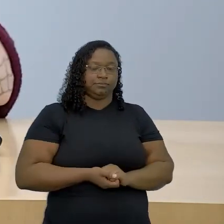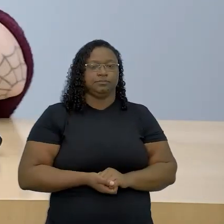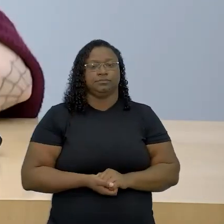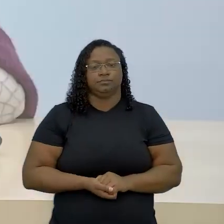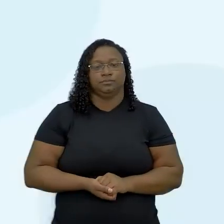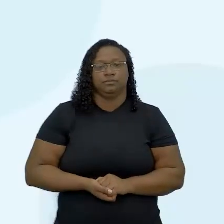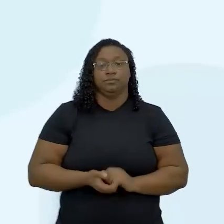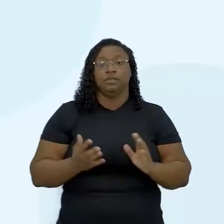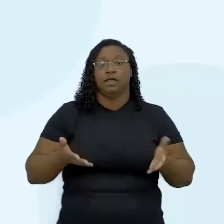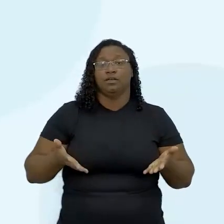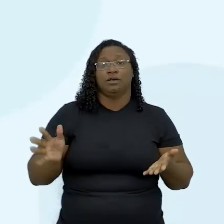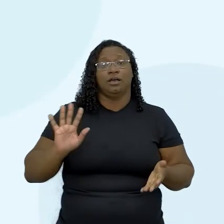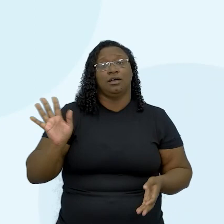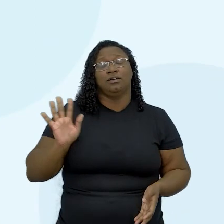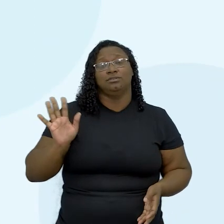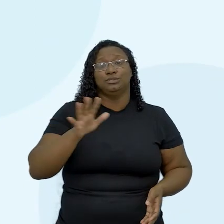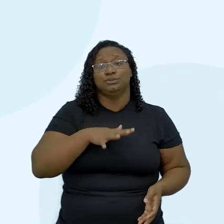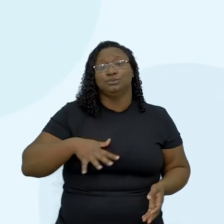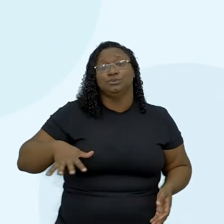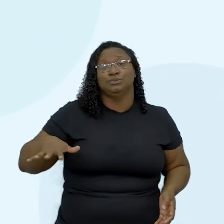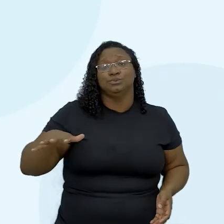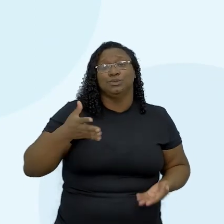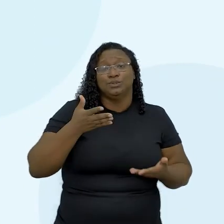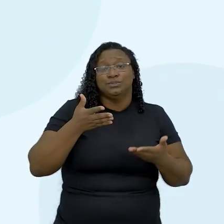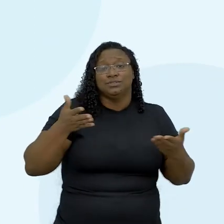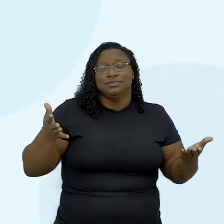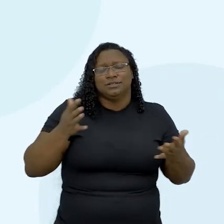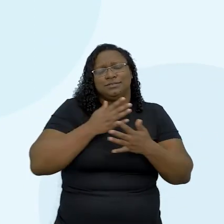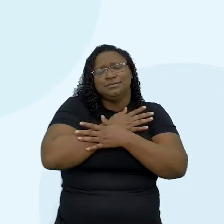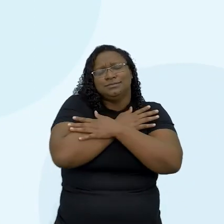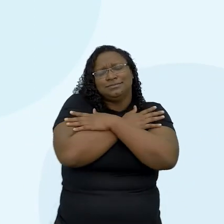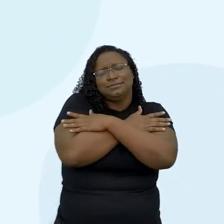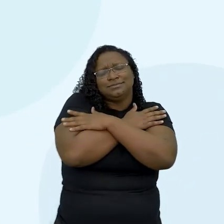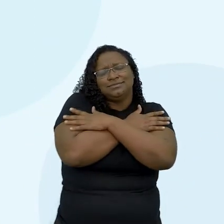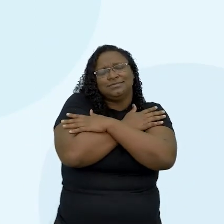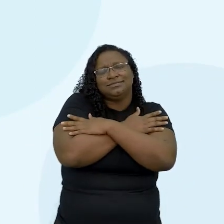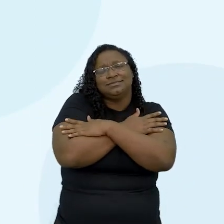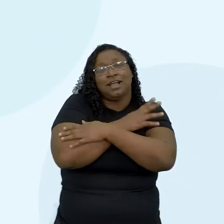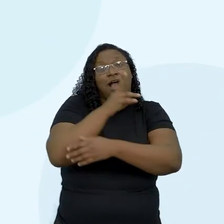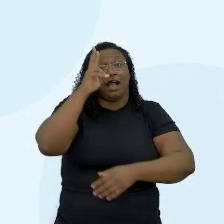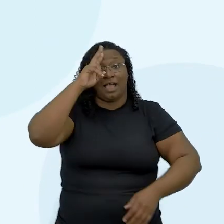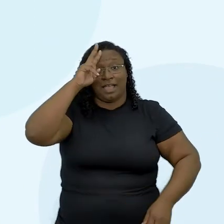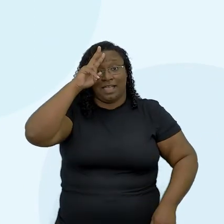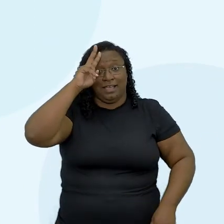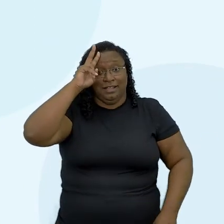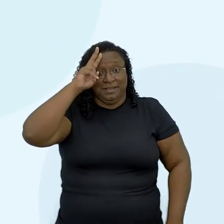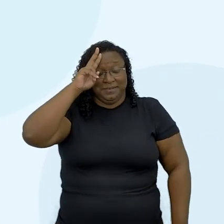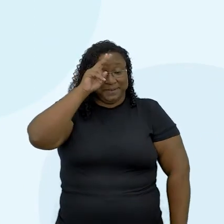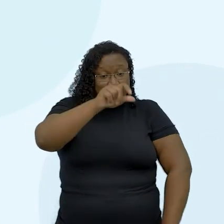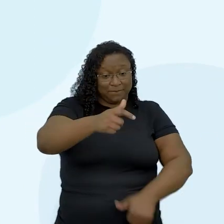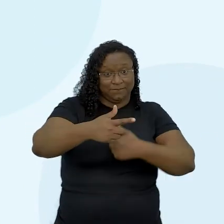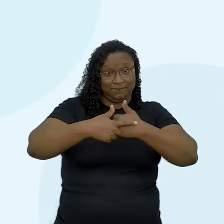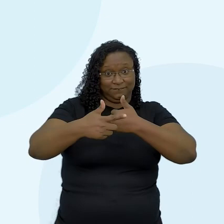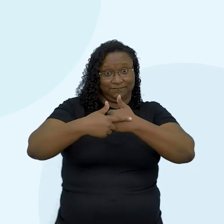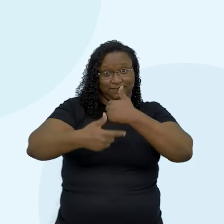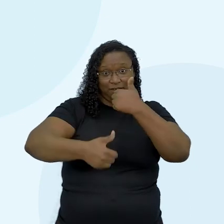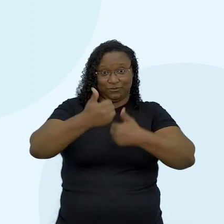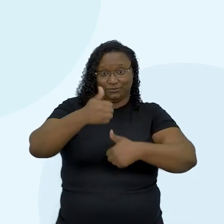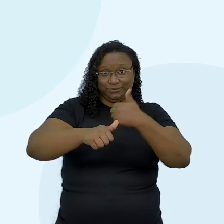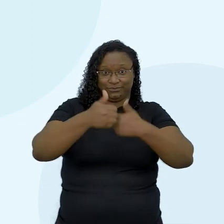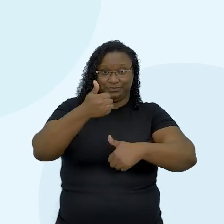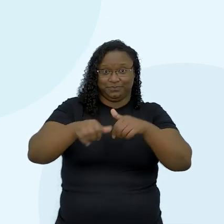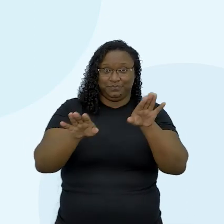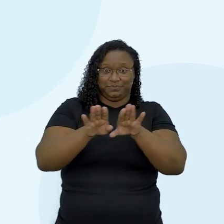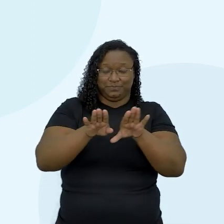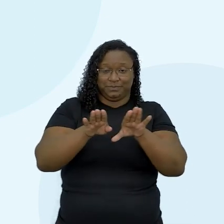Eu me despeço de todas e todos vocês com muito carinho. Não esqueçam de avaliar a aula de hoje por gentileza. Em